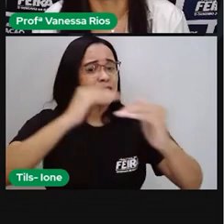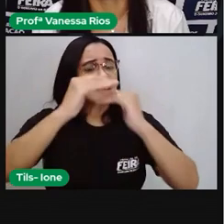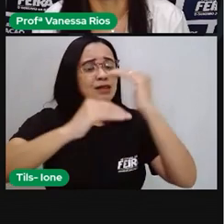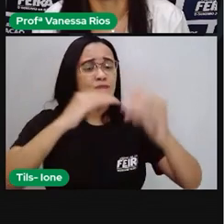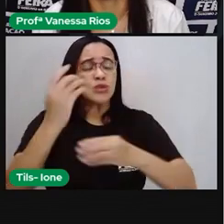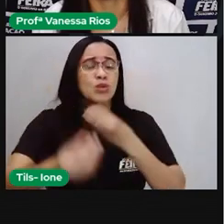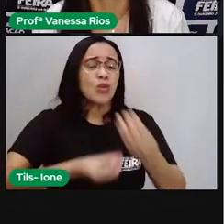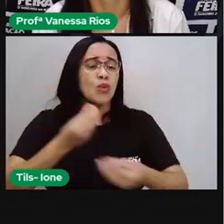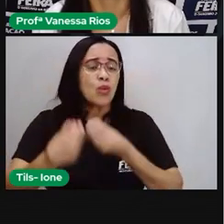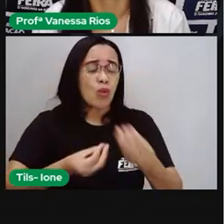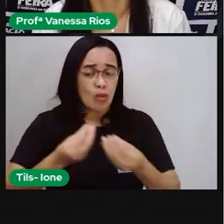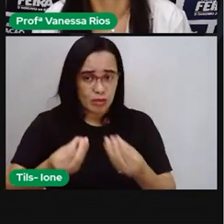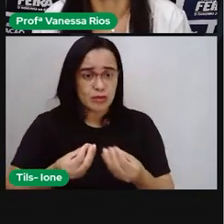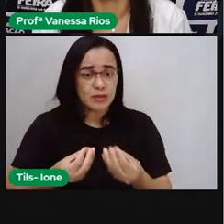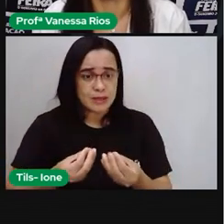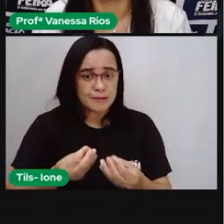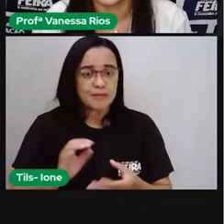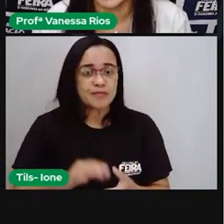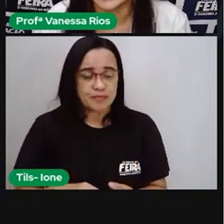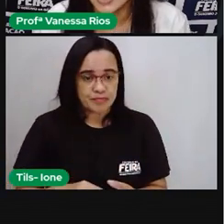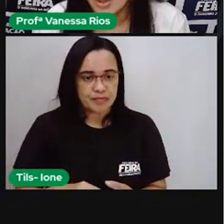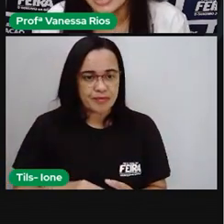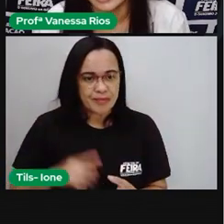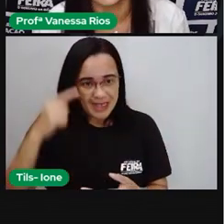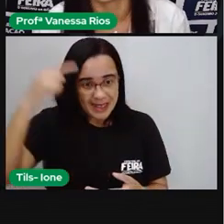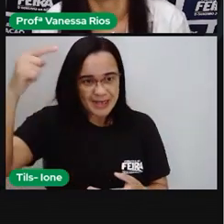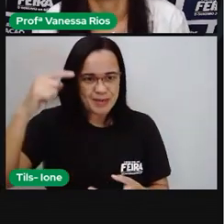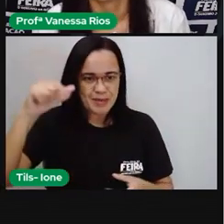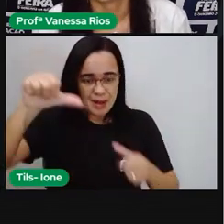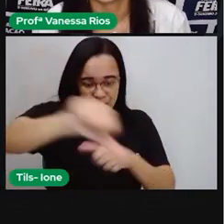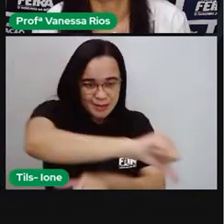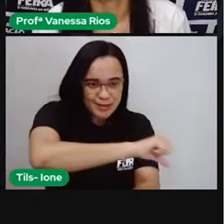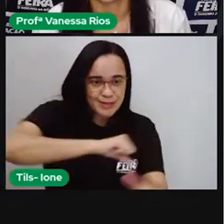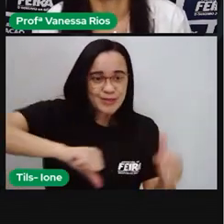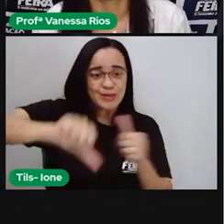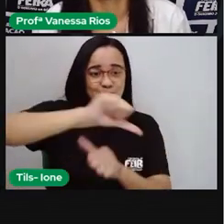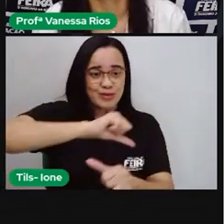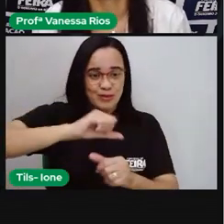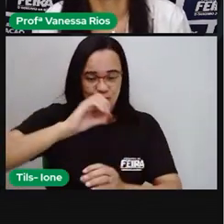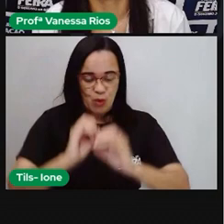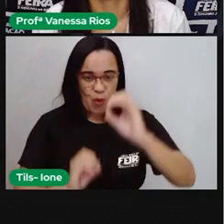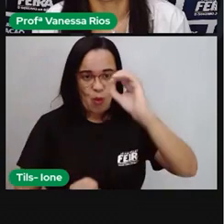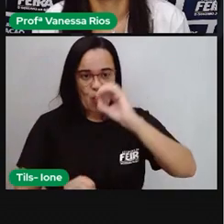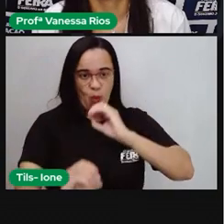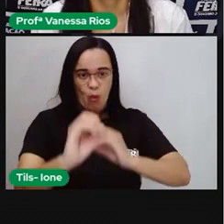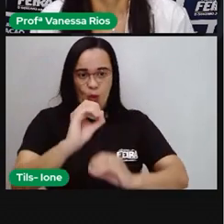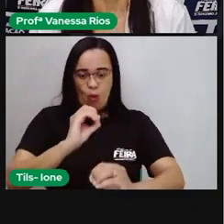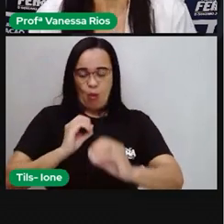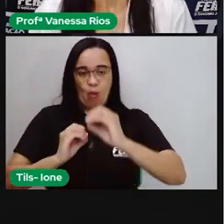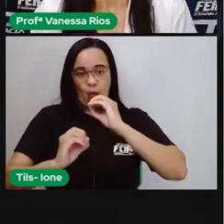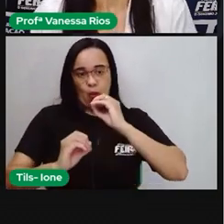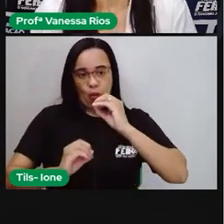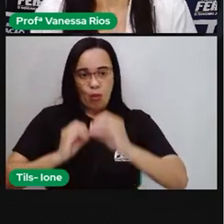respiratório, acontecem as trocas gasosas. Que é justamente quando a gente, ó,